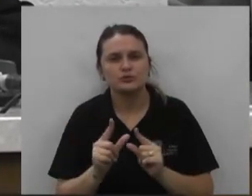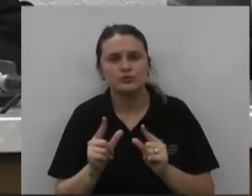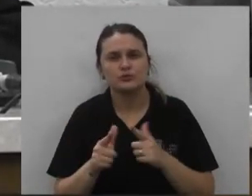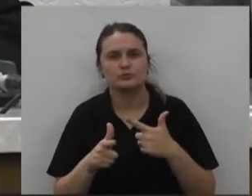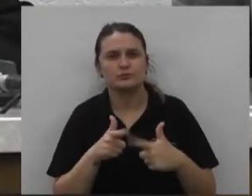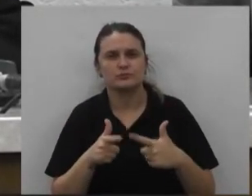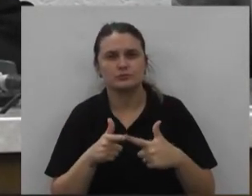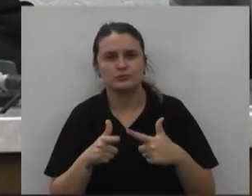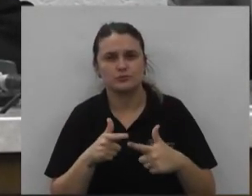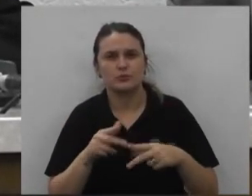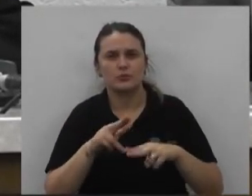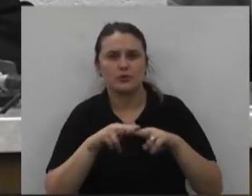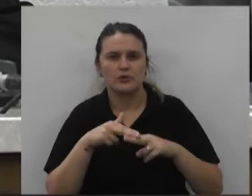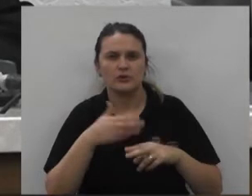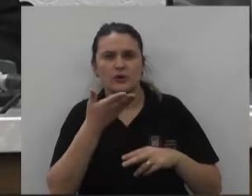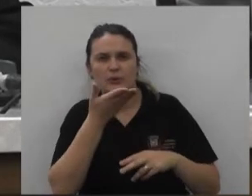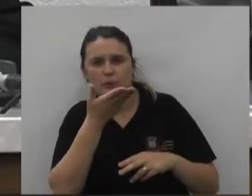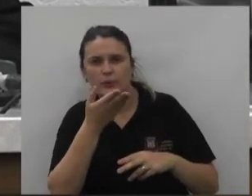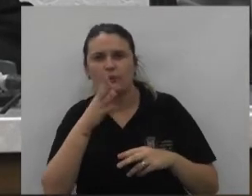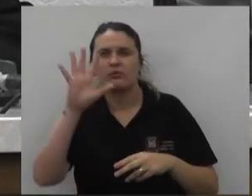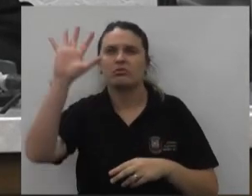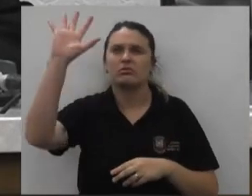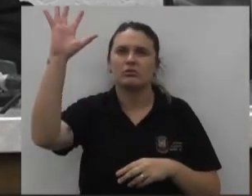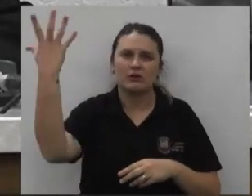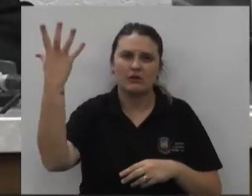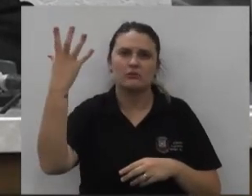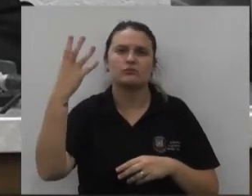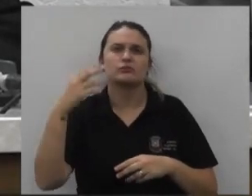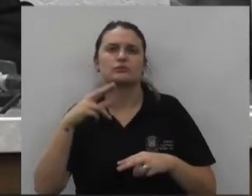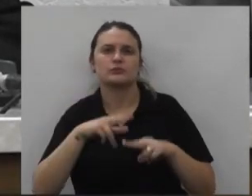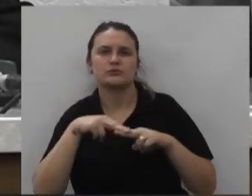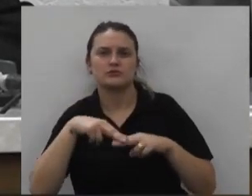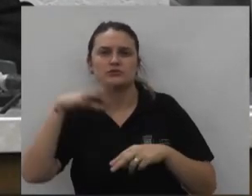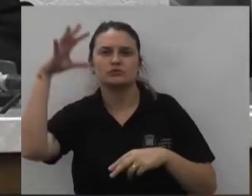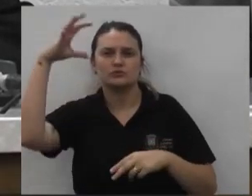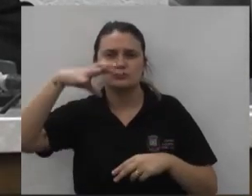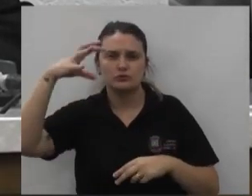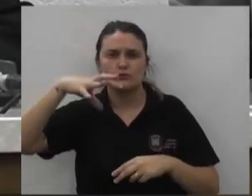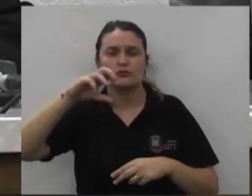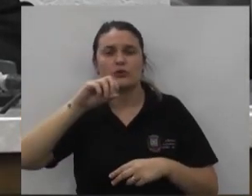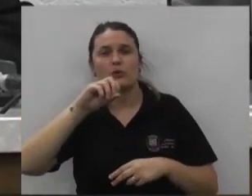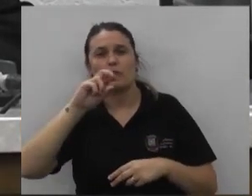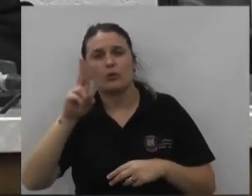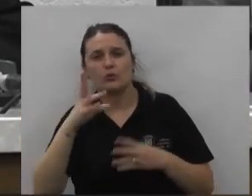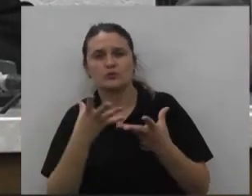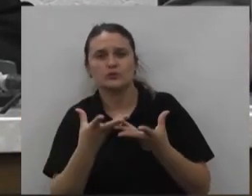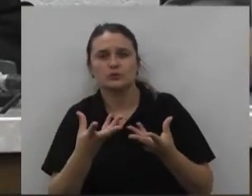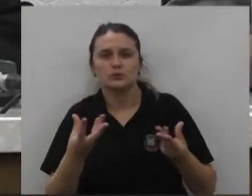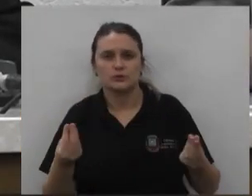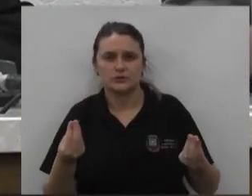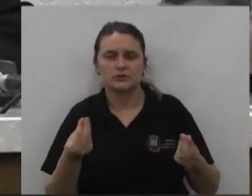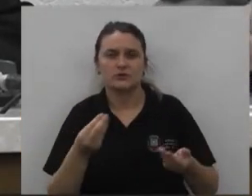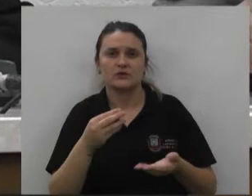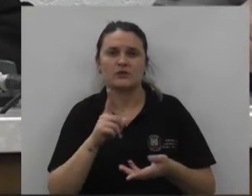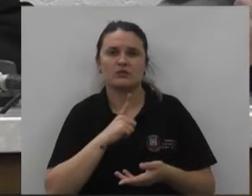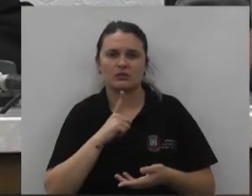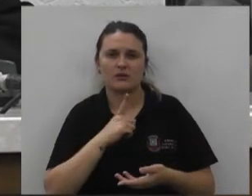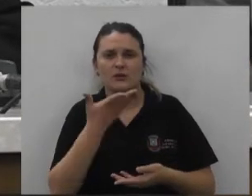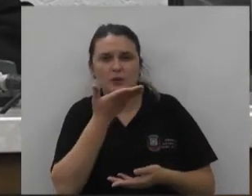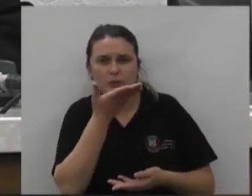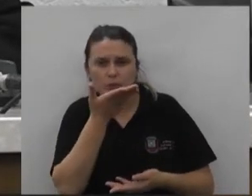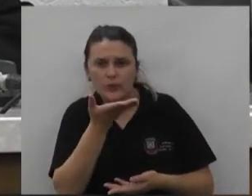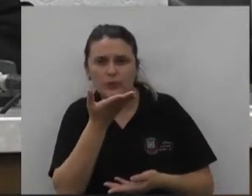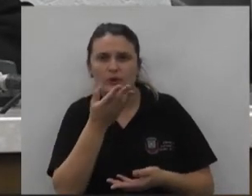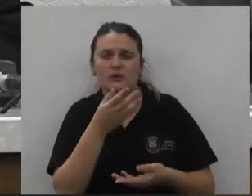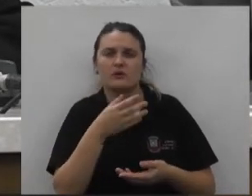os transtornos causados pela ação do tempo tanto no período chuvoso quanto nos períodos de seca a poeira